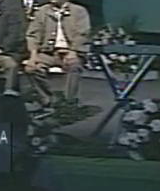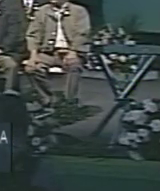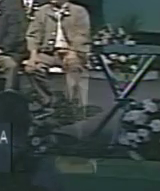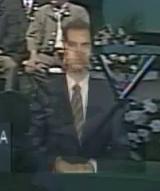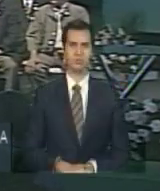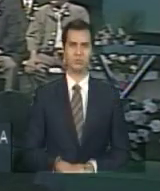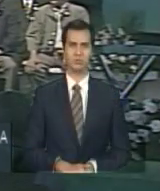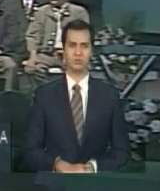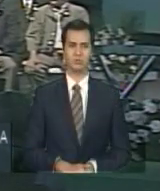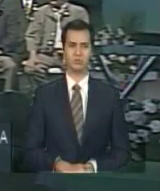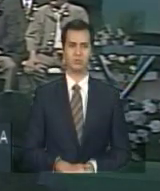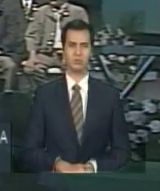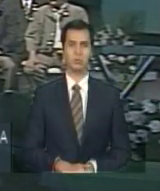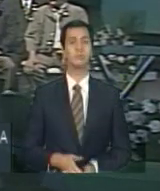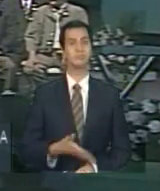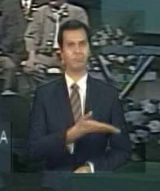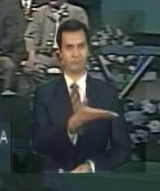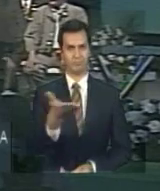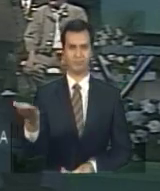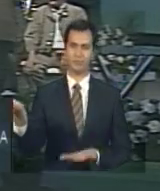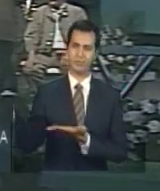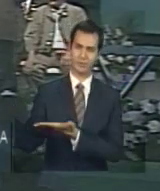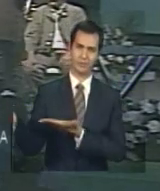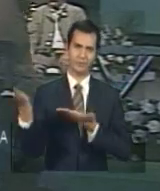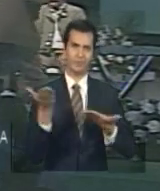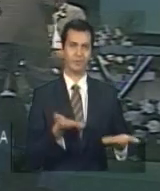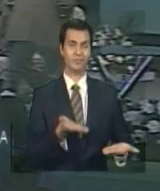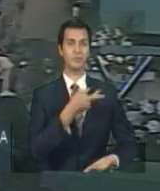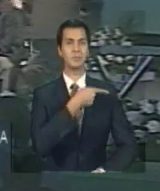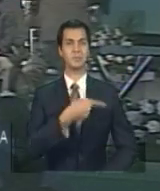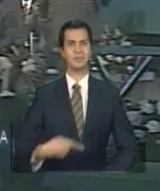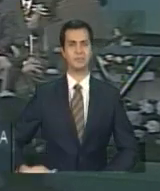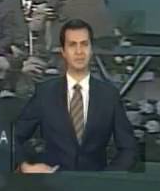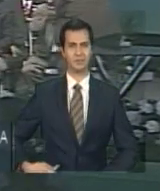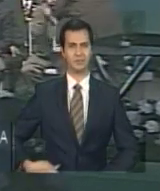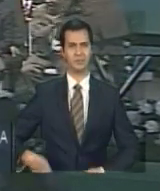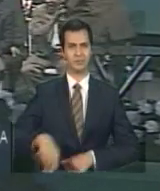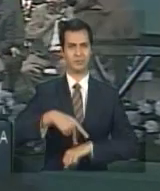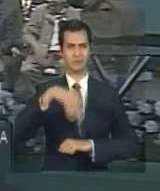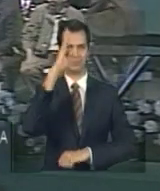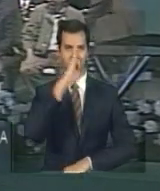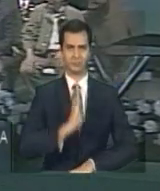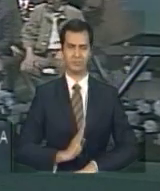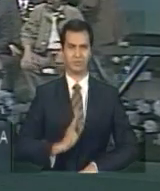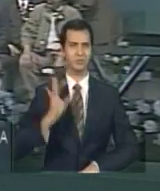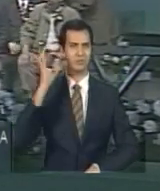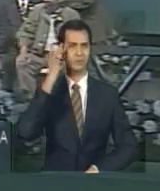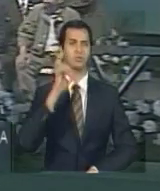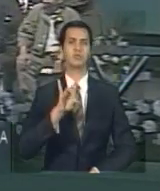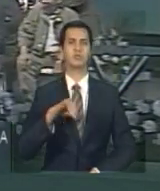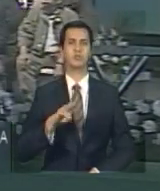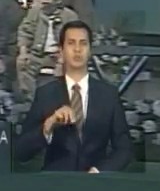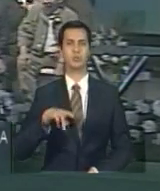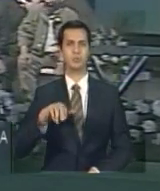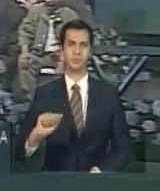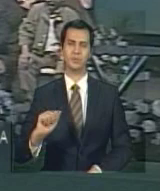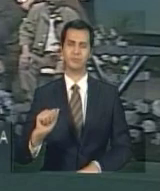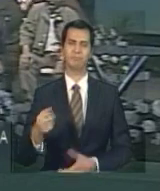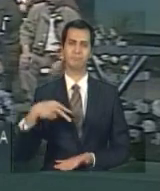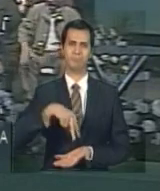Senhoras e senhores, com a palavra a senhora Presidenta da República Dilma Rousseff.